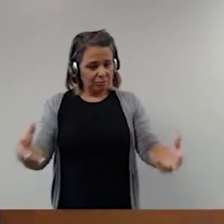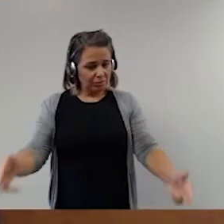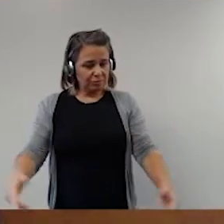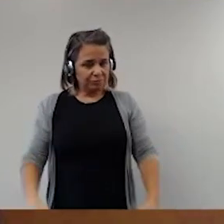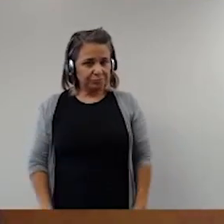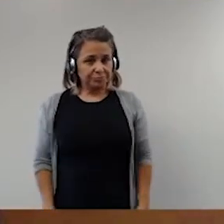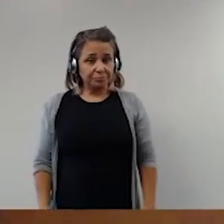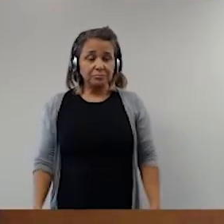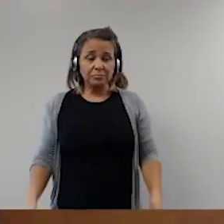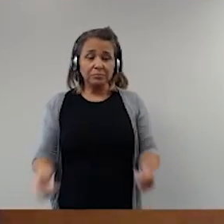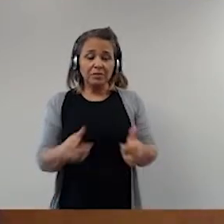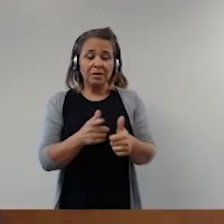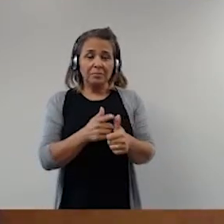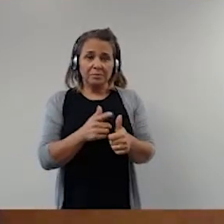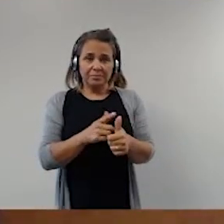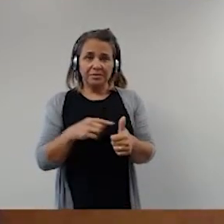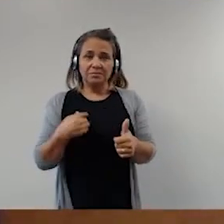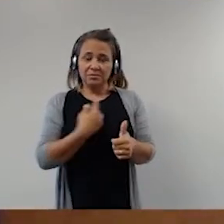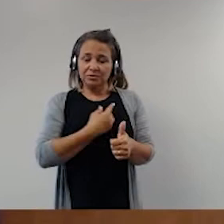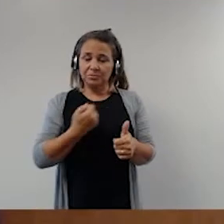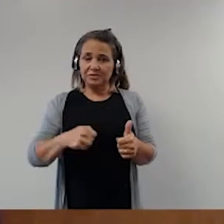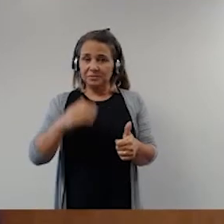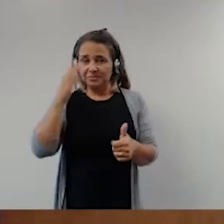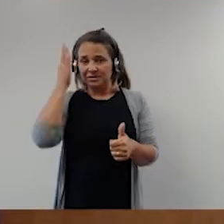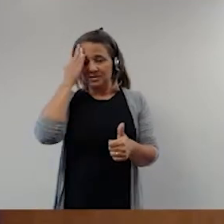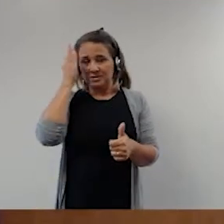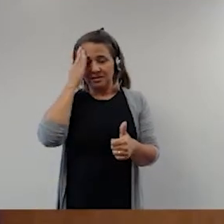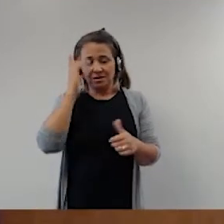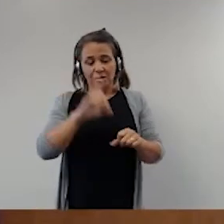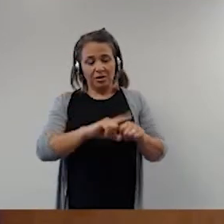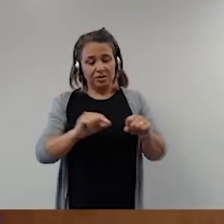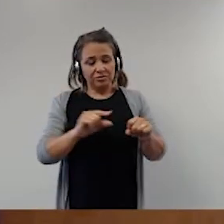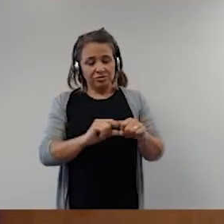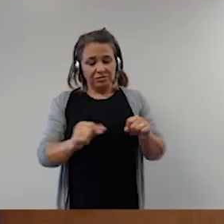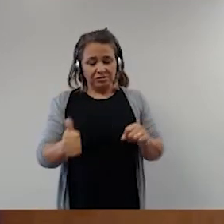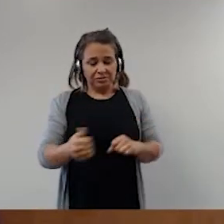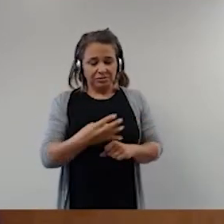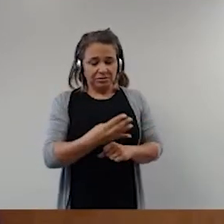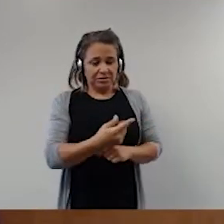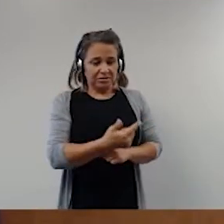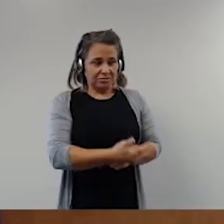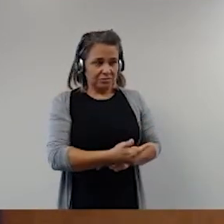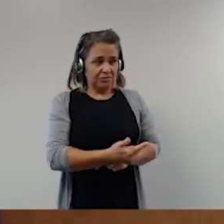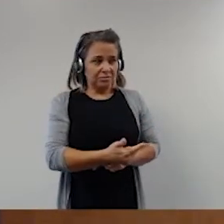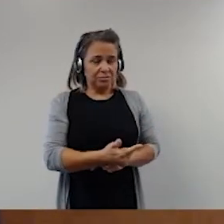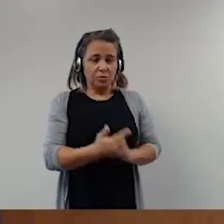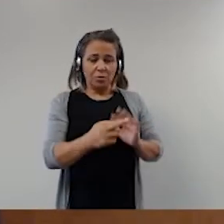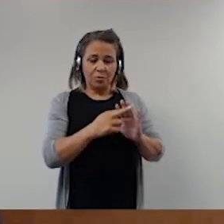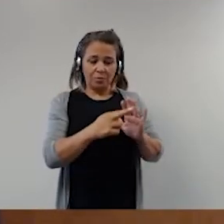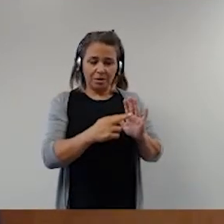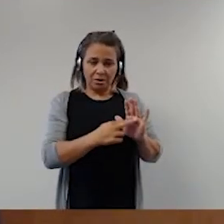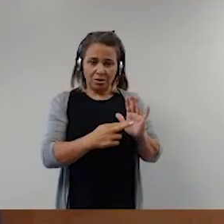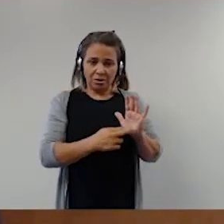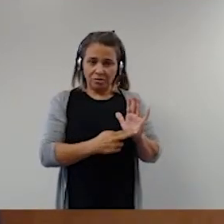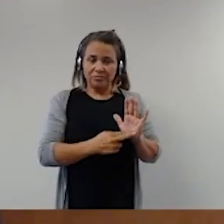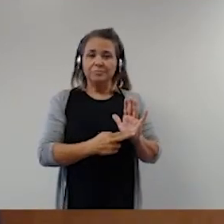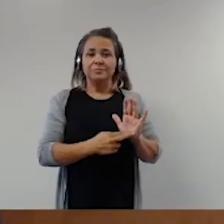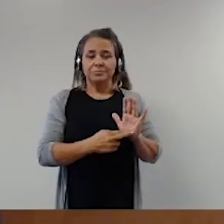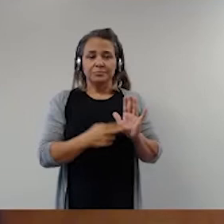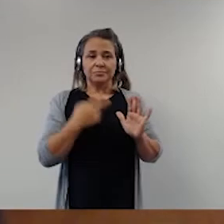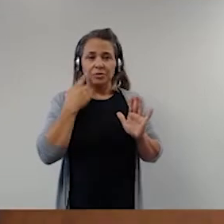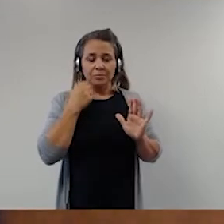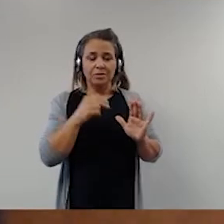Então, em primeiro lugar, é preciso compreender o artigo 142 como uma norma incerta no sistema de